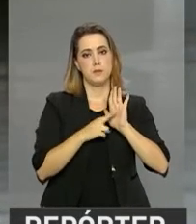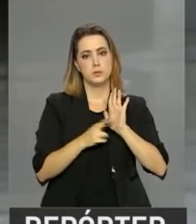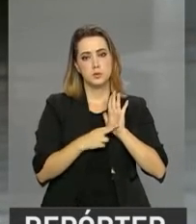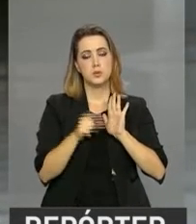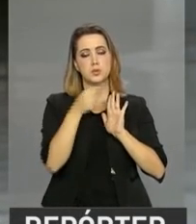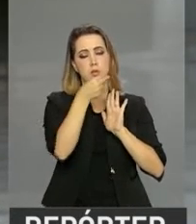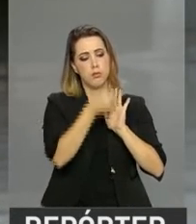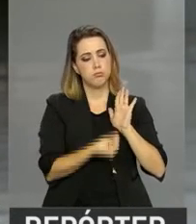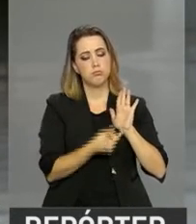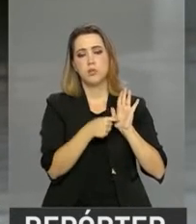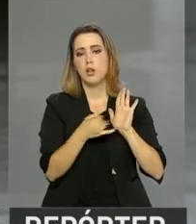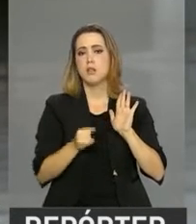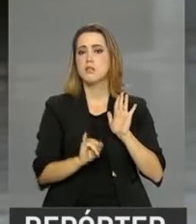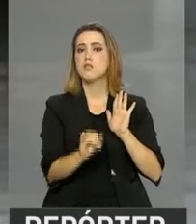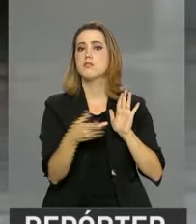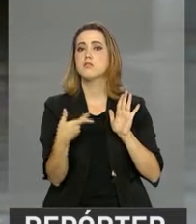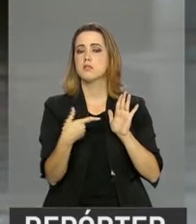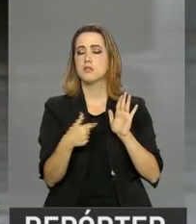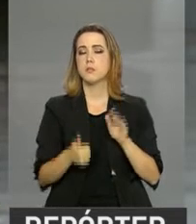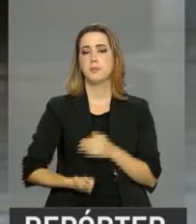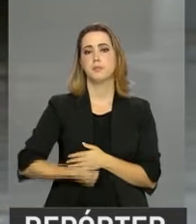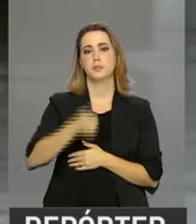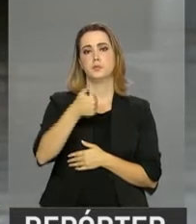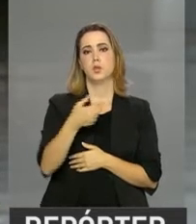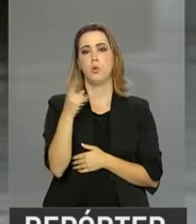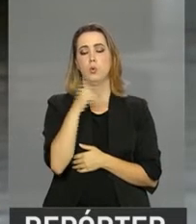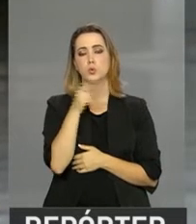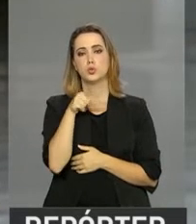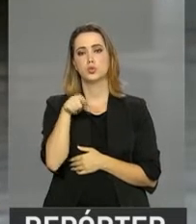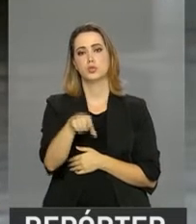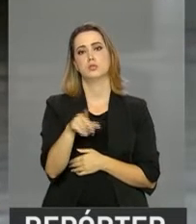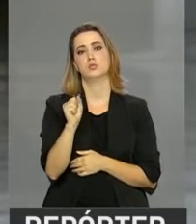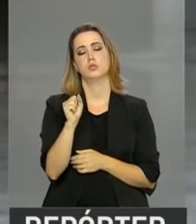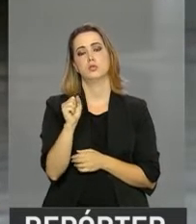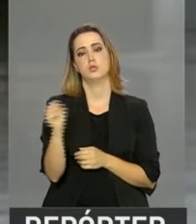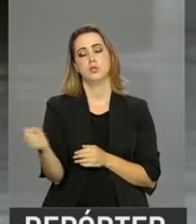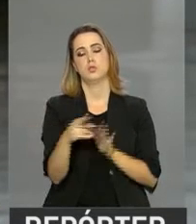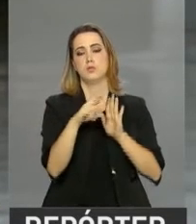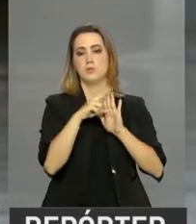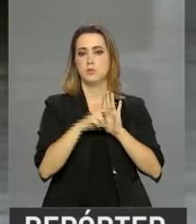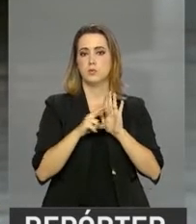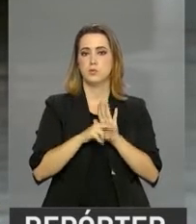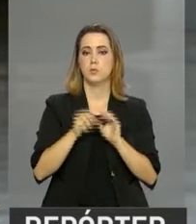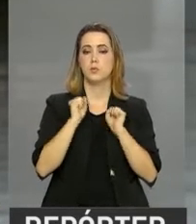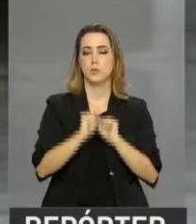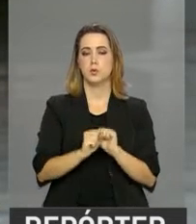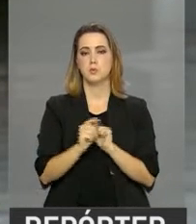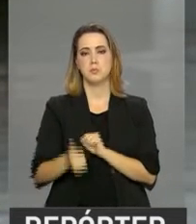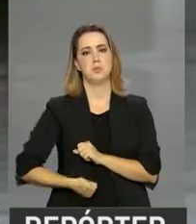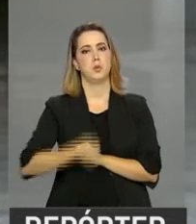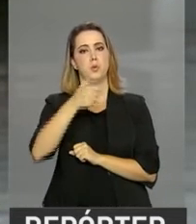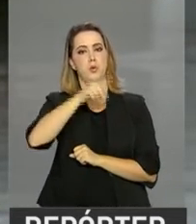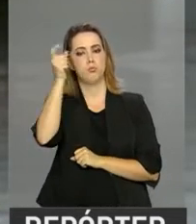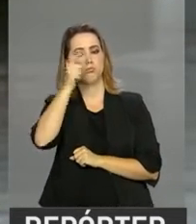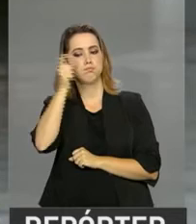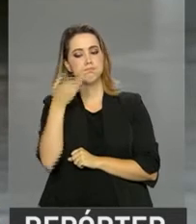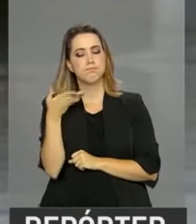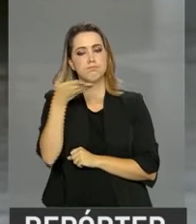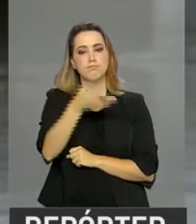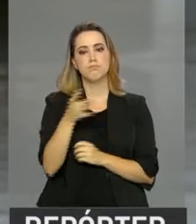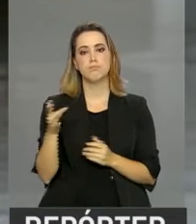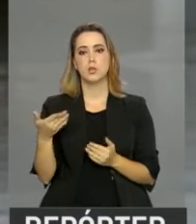caso essas reformas sejam aceleradas no país, isso pode permitir a atração de investimentos